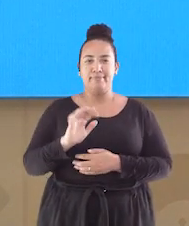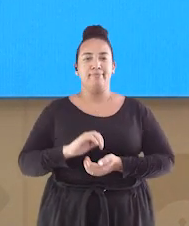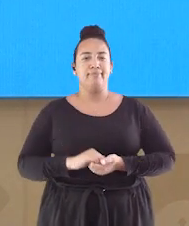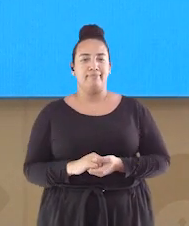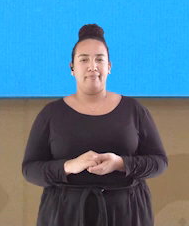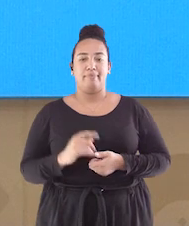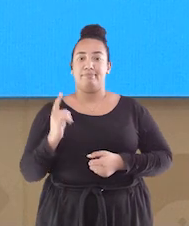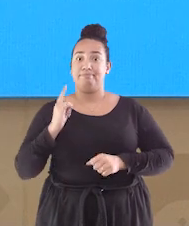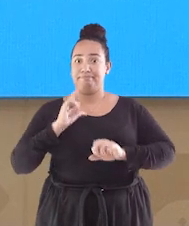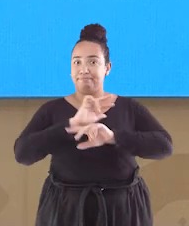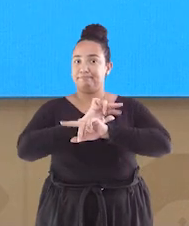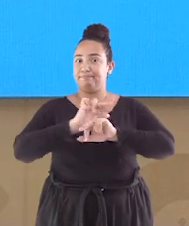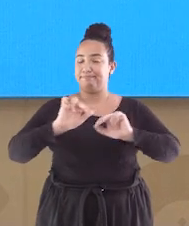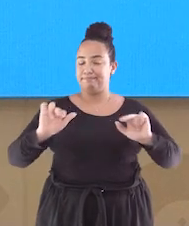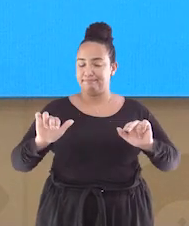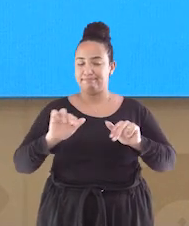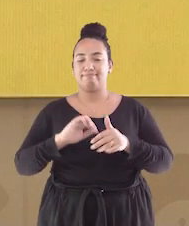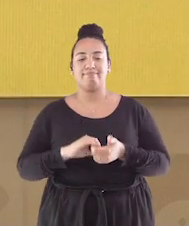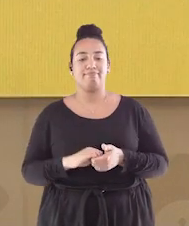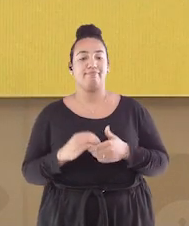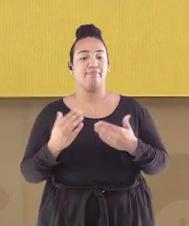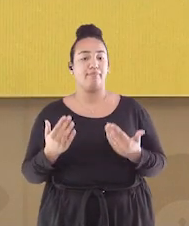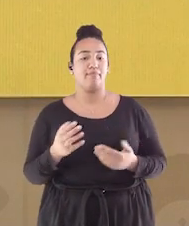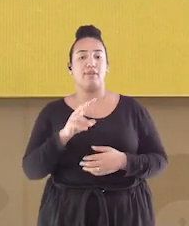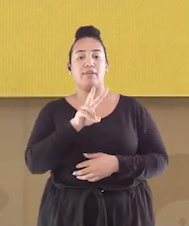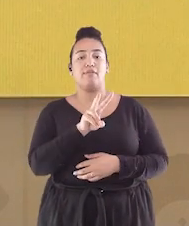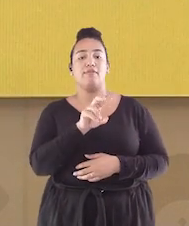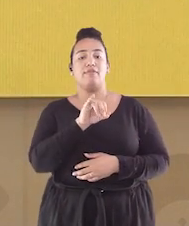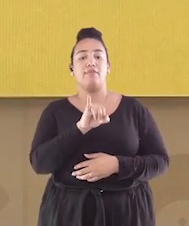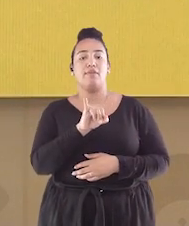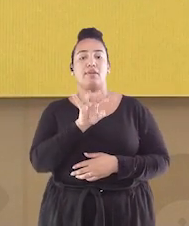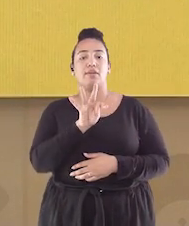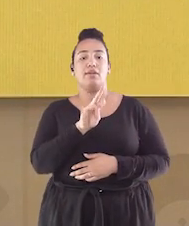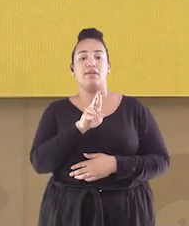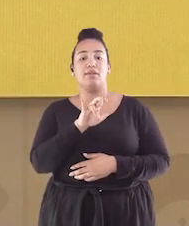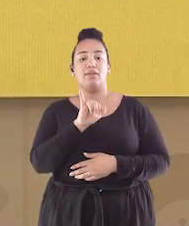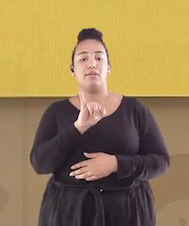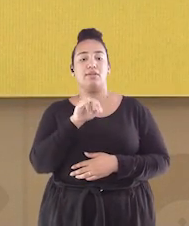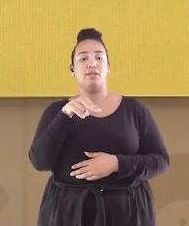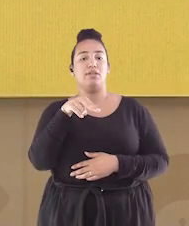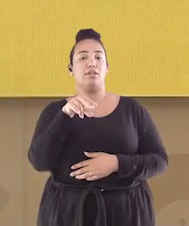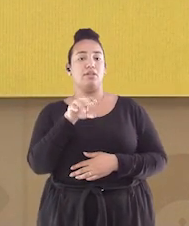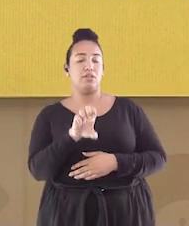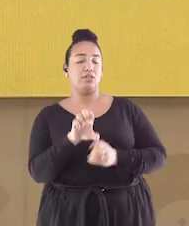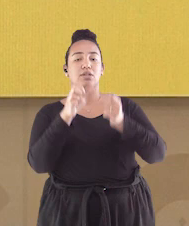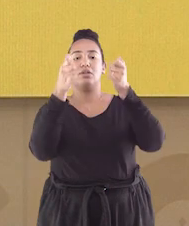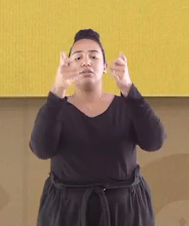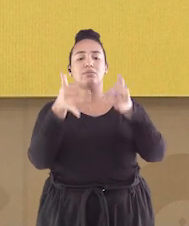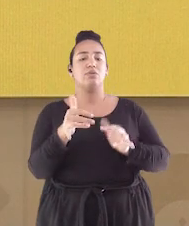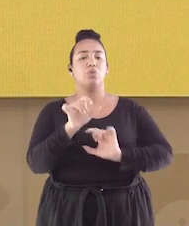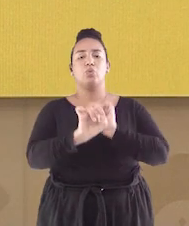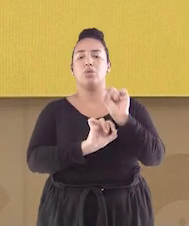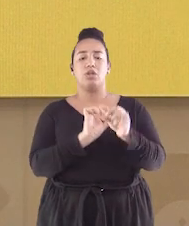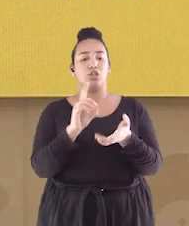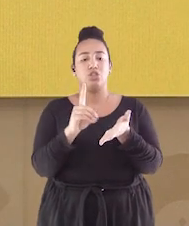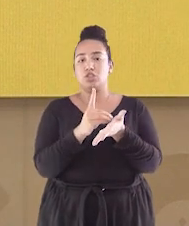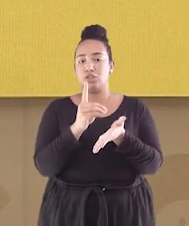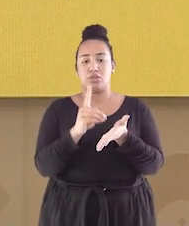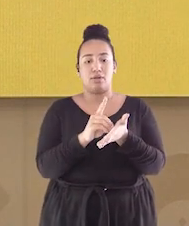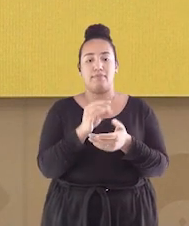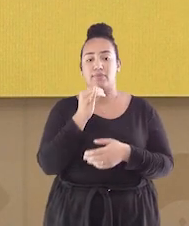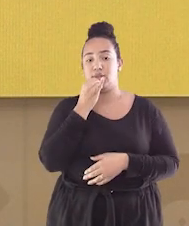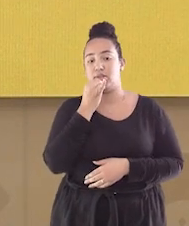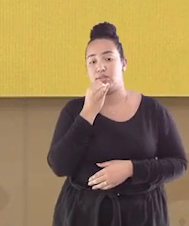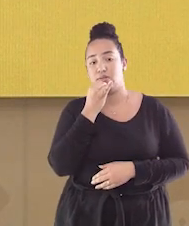vitrines. Uma vitrine, segundo o dicionário online de português, é um tipo de mostrador ou